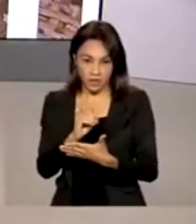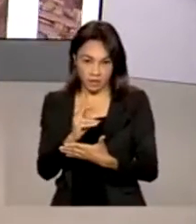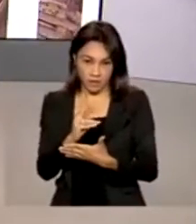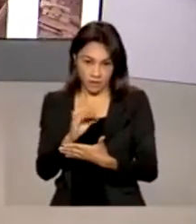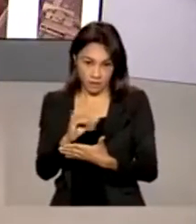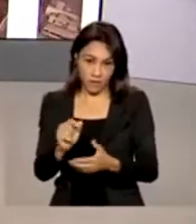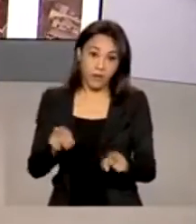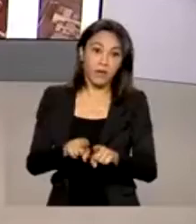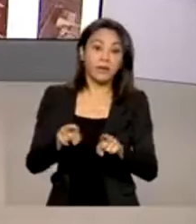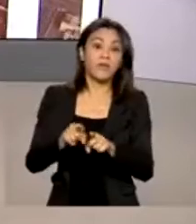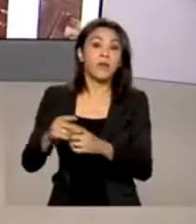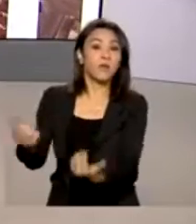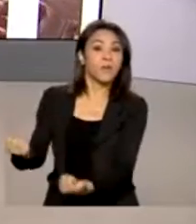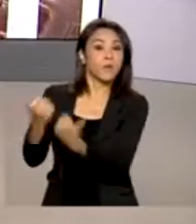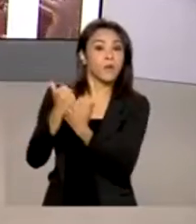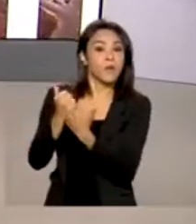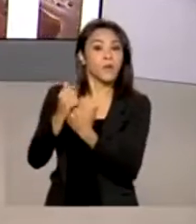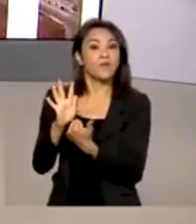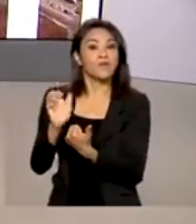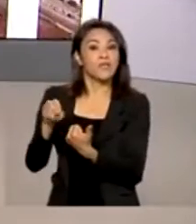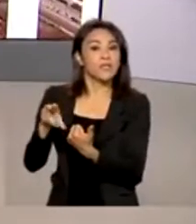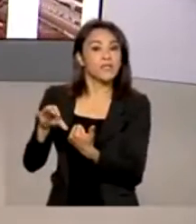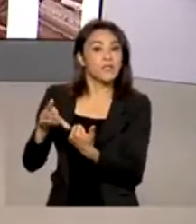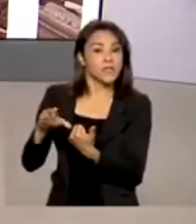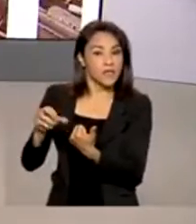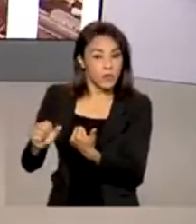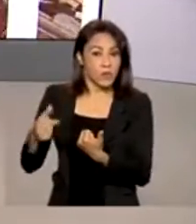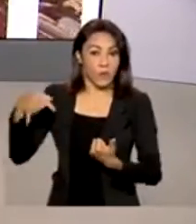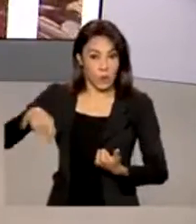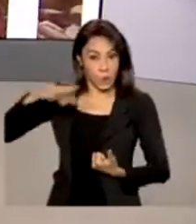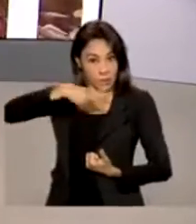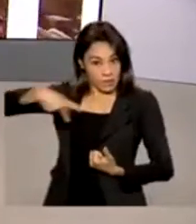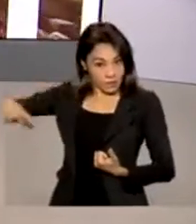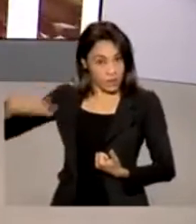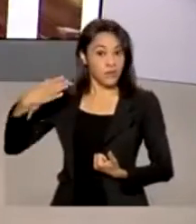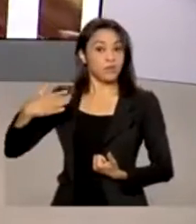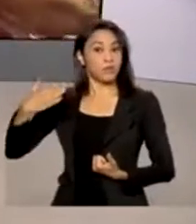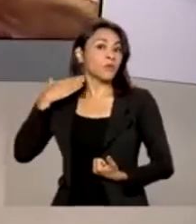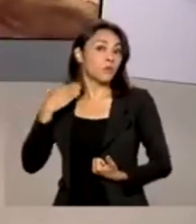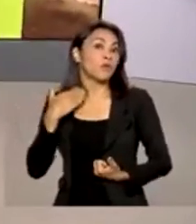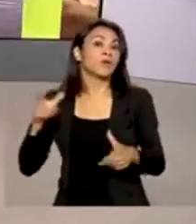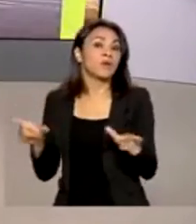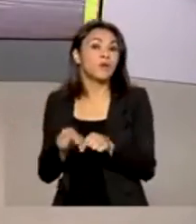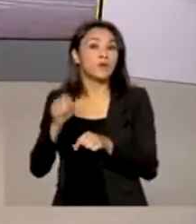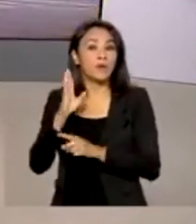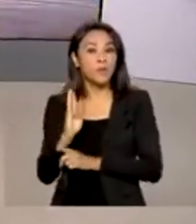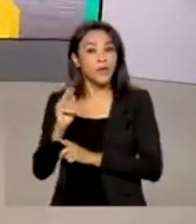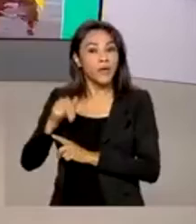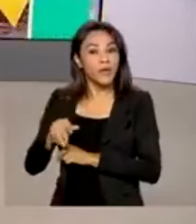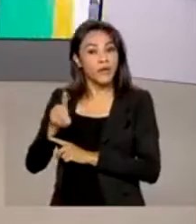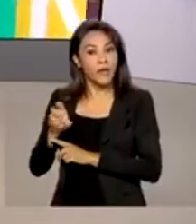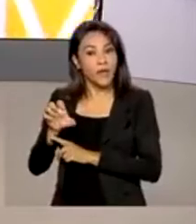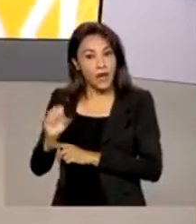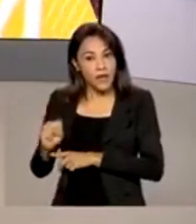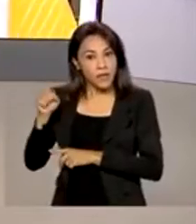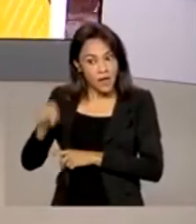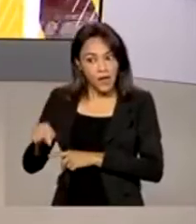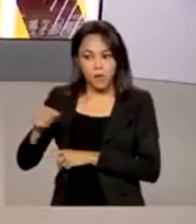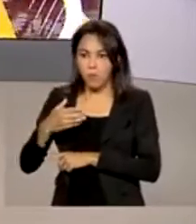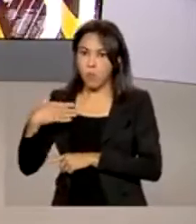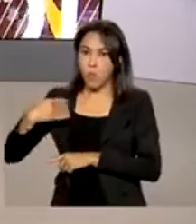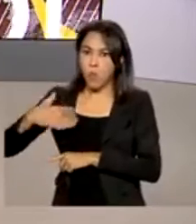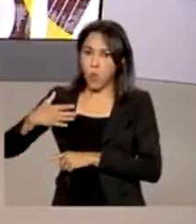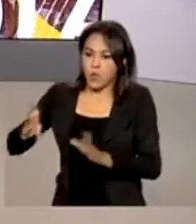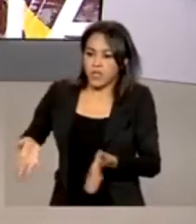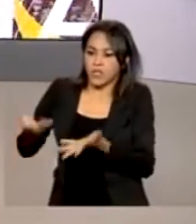financeira. Ao anunciar os resultados, o presidente do BNDES, Gustavo Montesano, destacou que o banco se tornou o maior incentivador